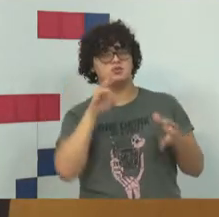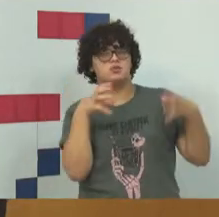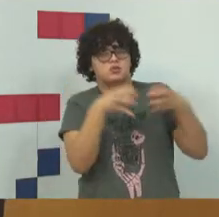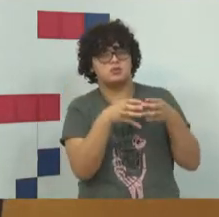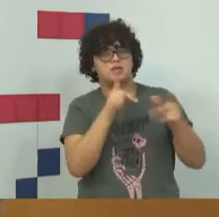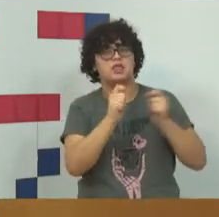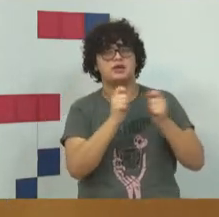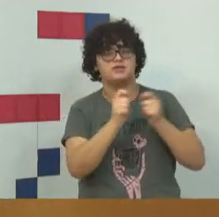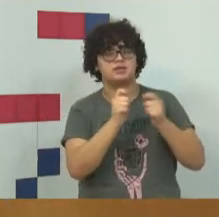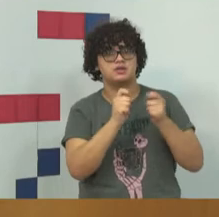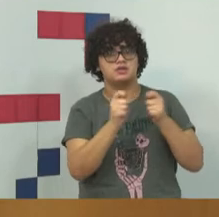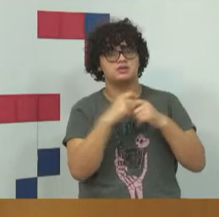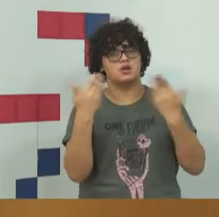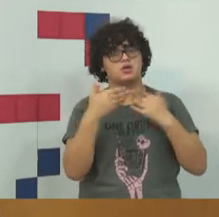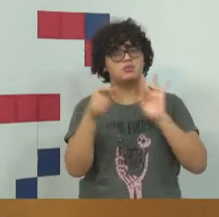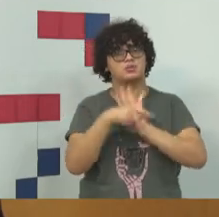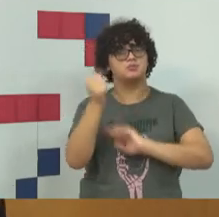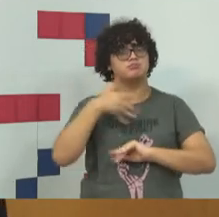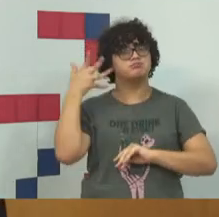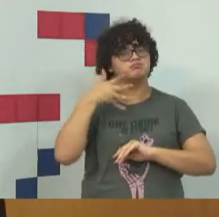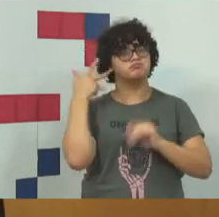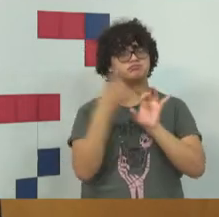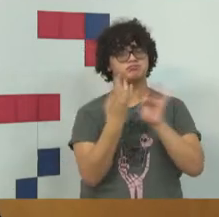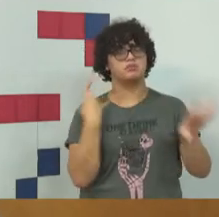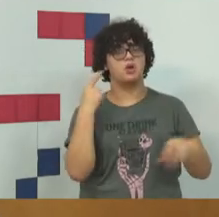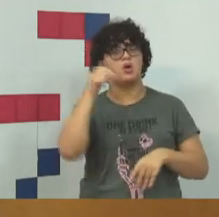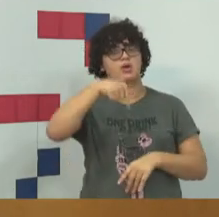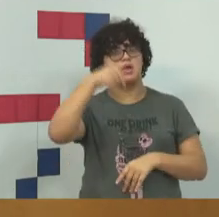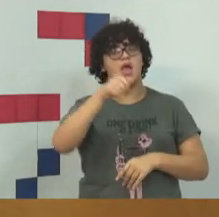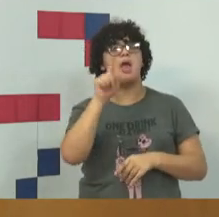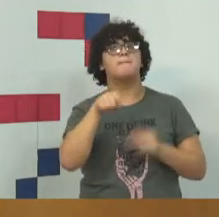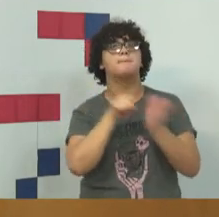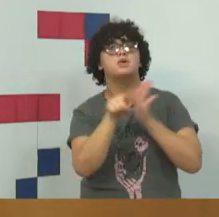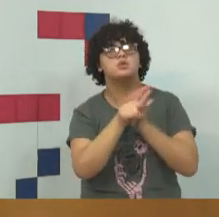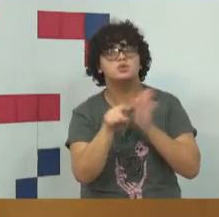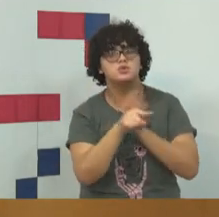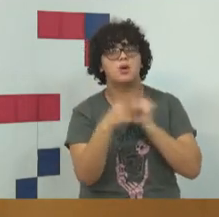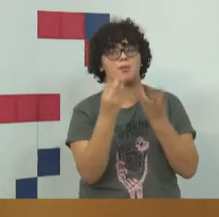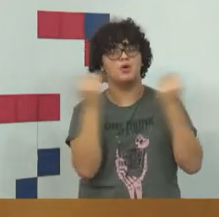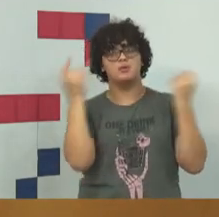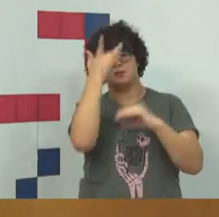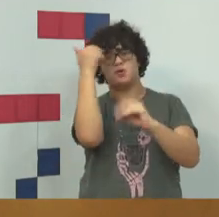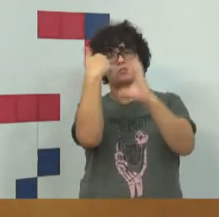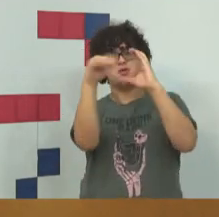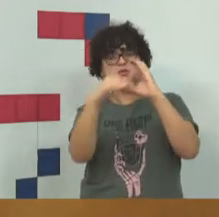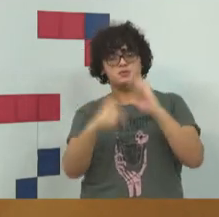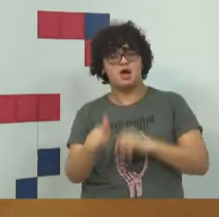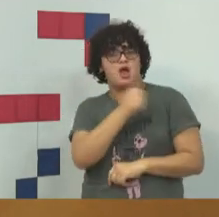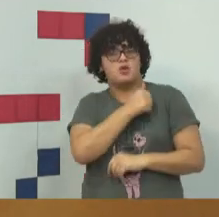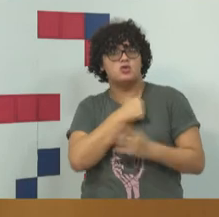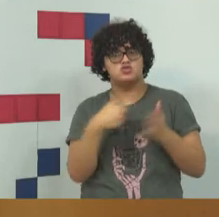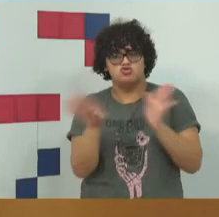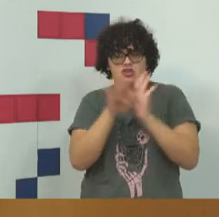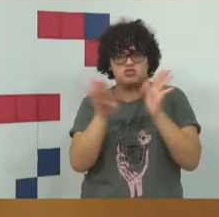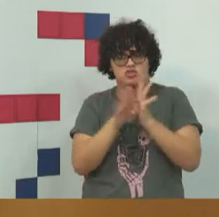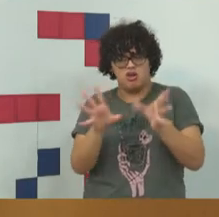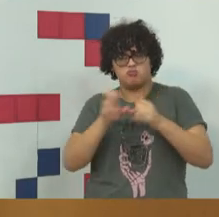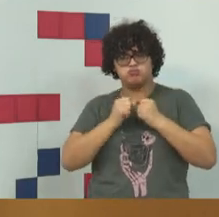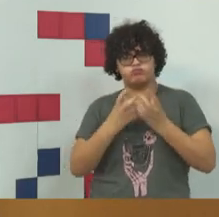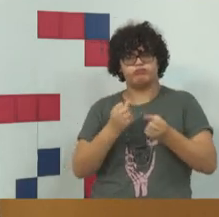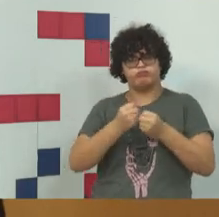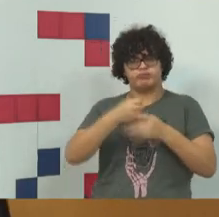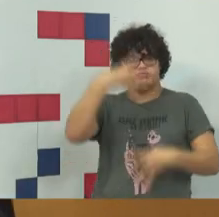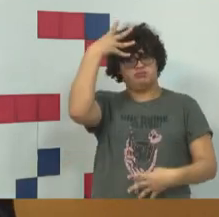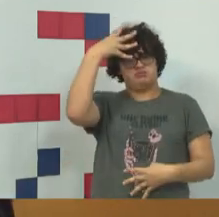da nossa live, que são perguntas que foram enviadas aqui pelos alunos e continuam chegando às